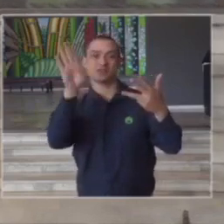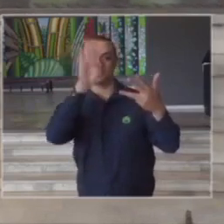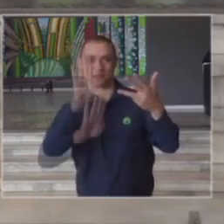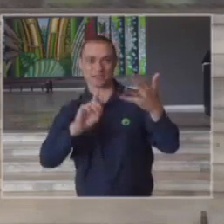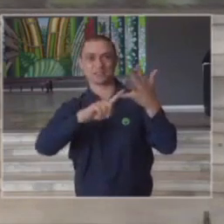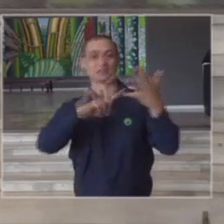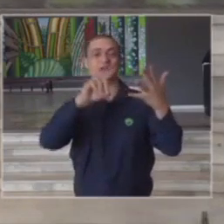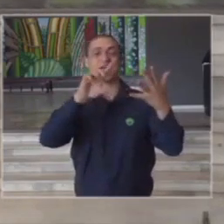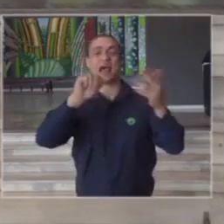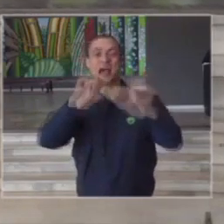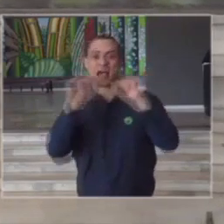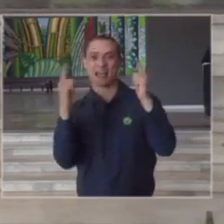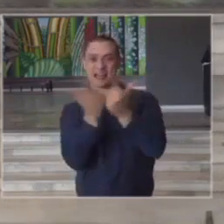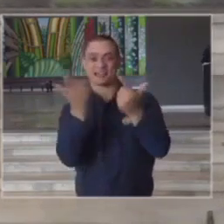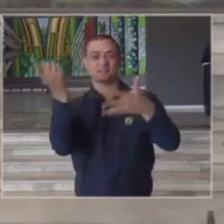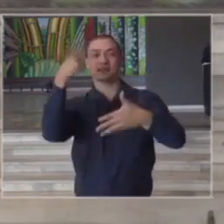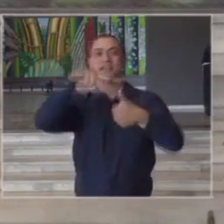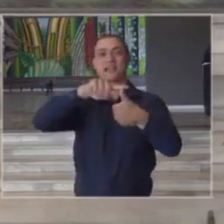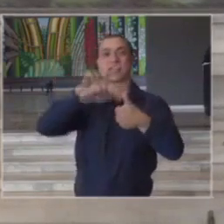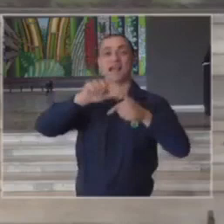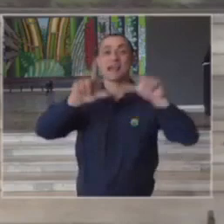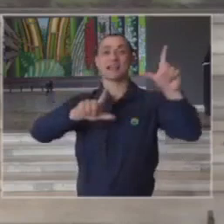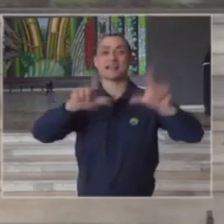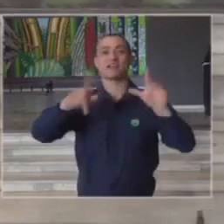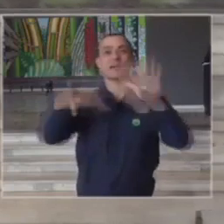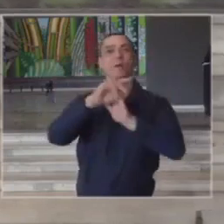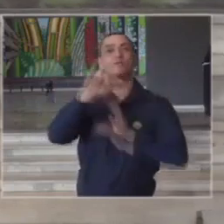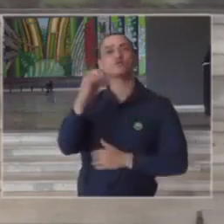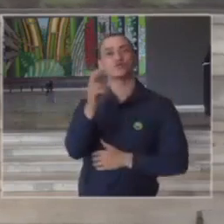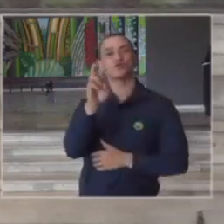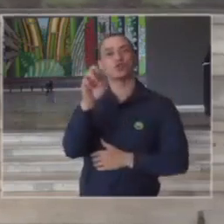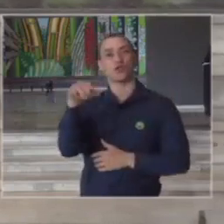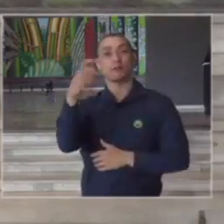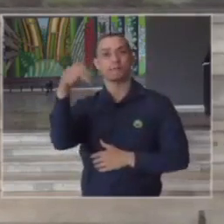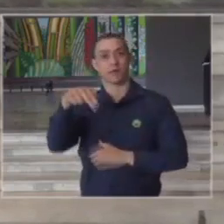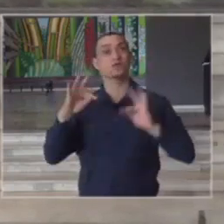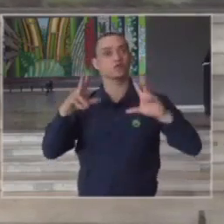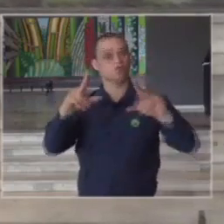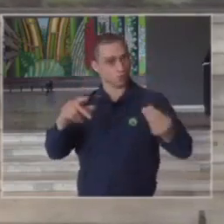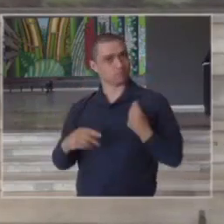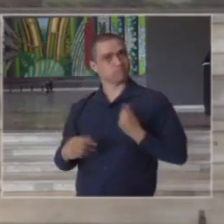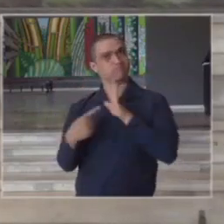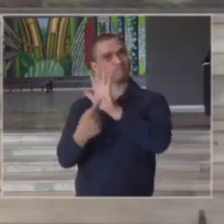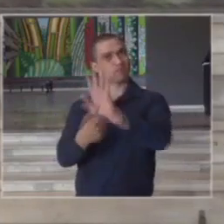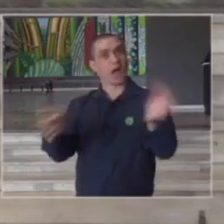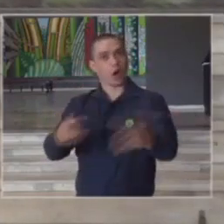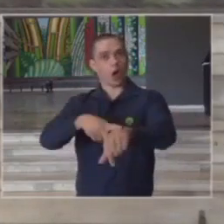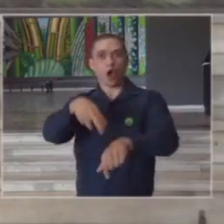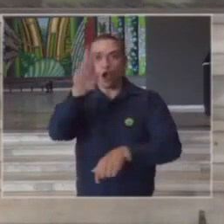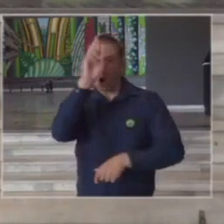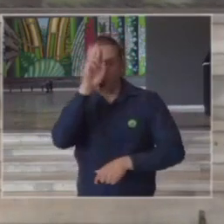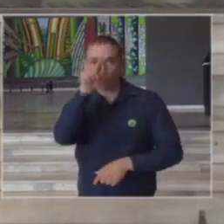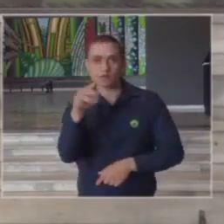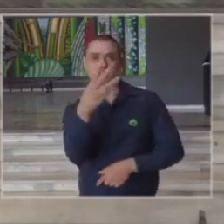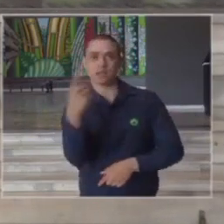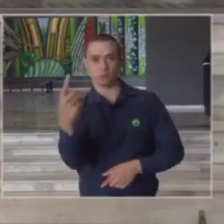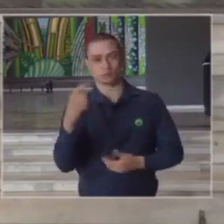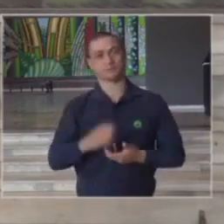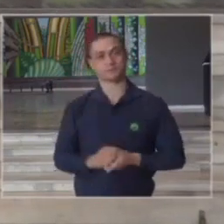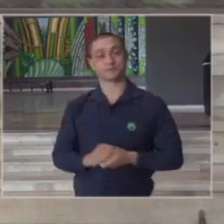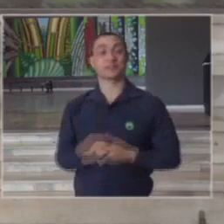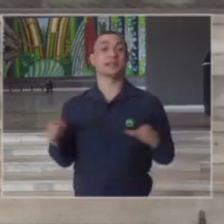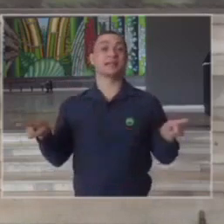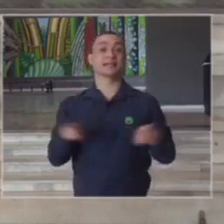Alespe e pela TV da Rádio Jovem Pan todos ao vivo neste momento às 12 horas e 31 minutos e também